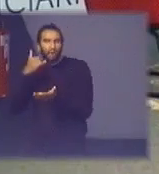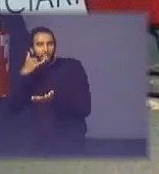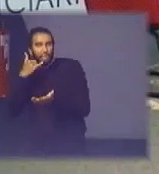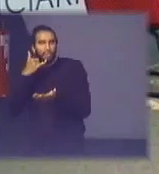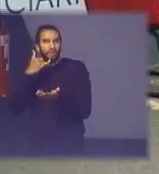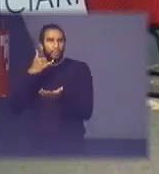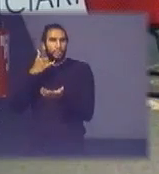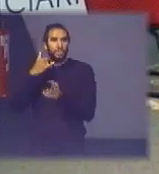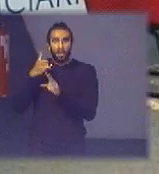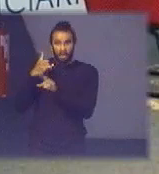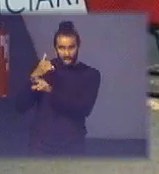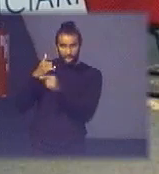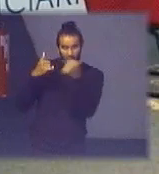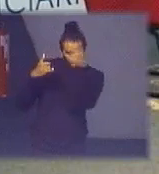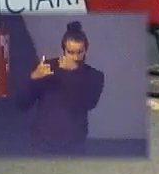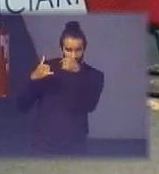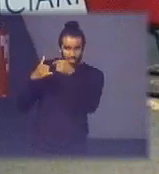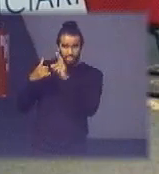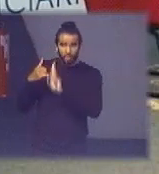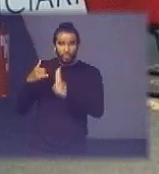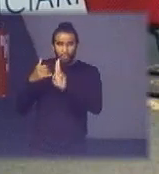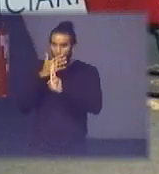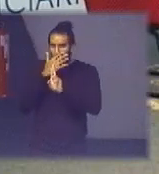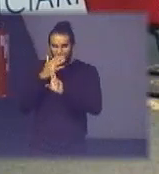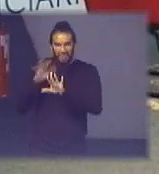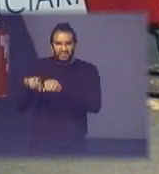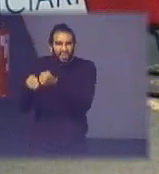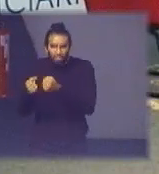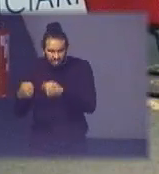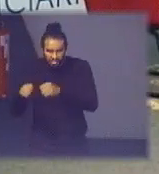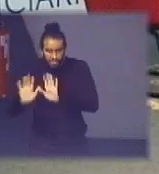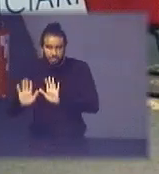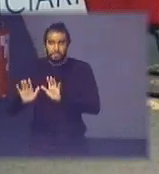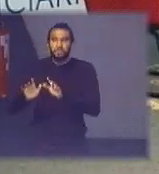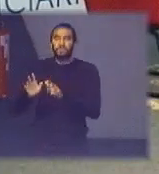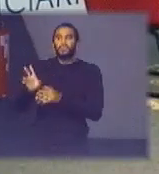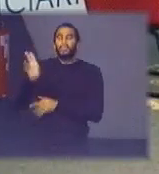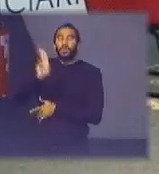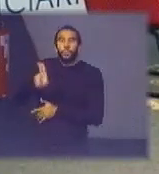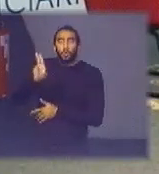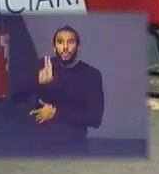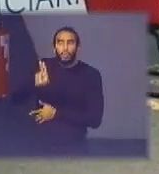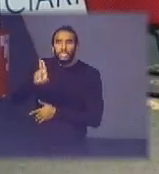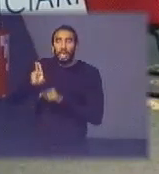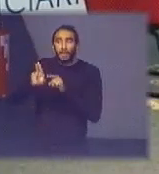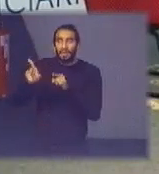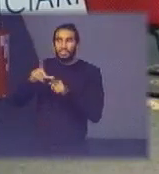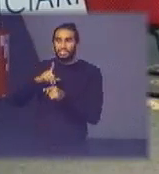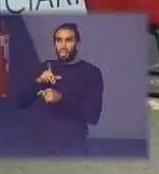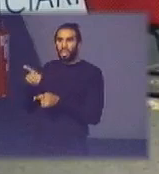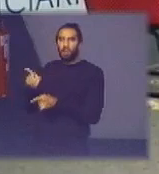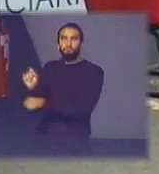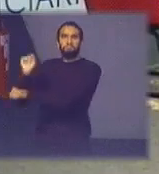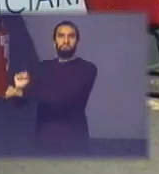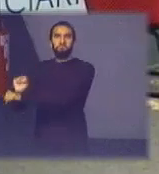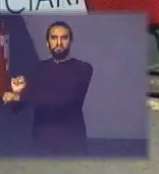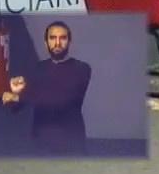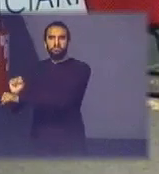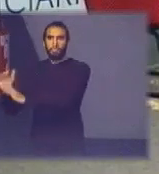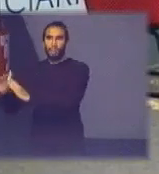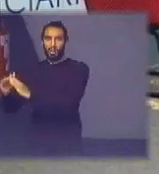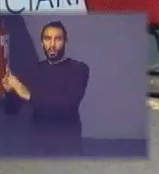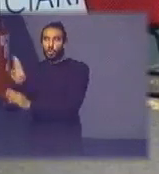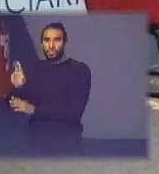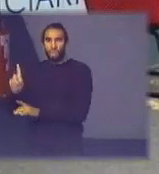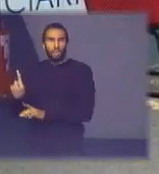não utiliza não disse nem que está quebrado que não utiliza e está lá parado ok